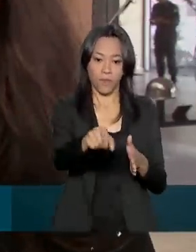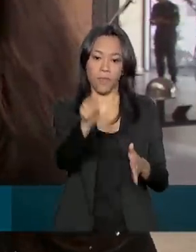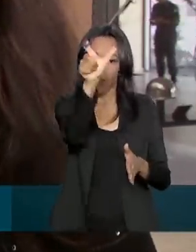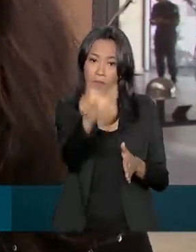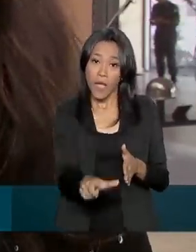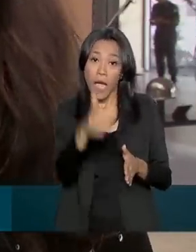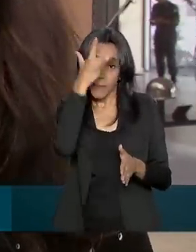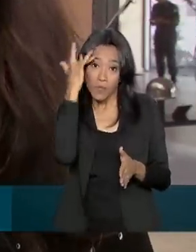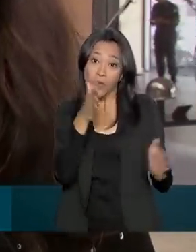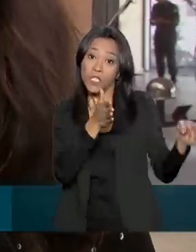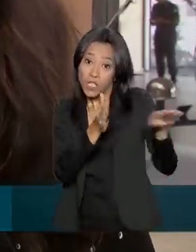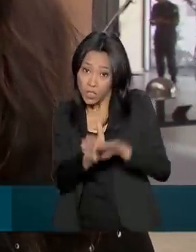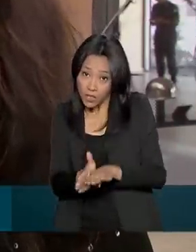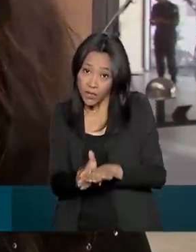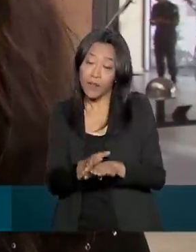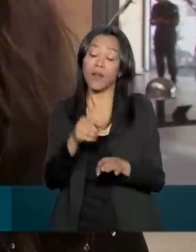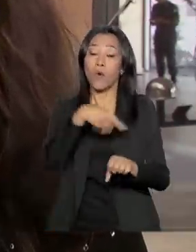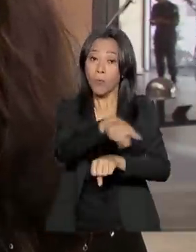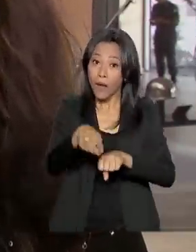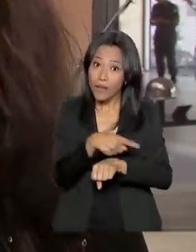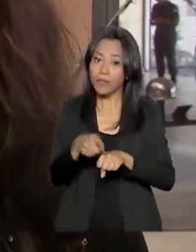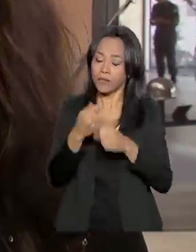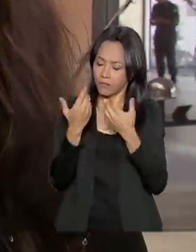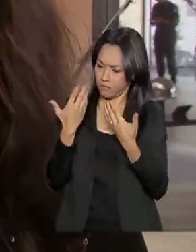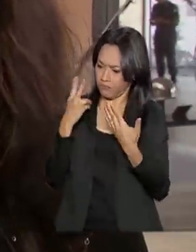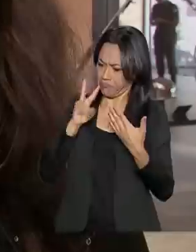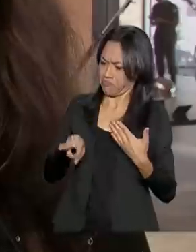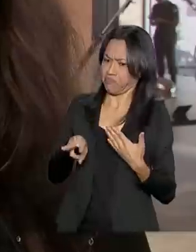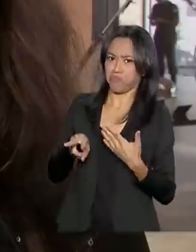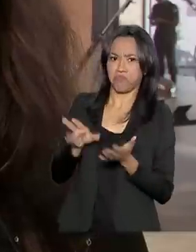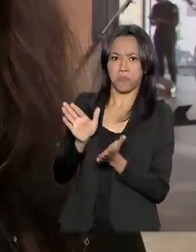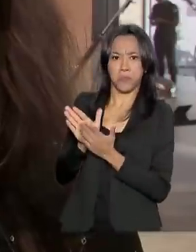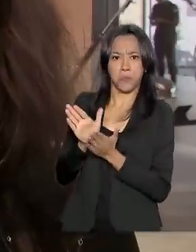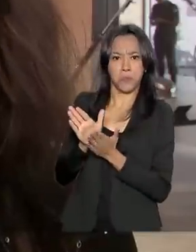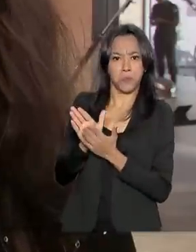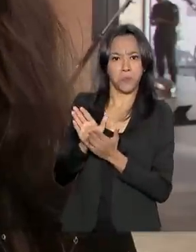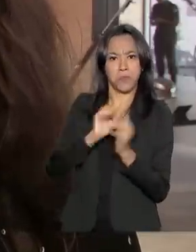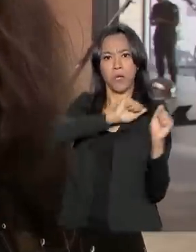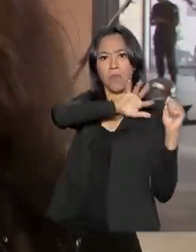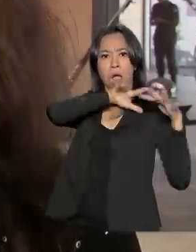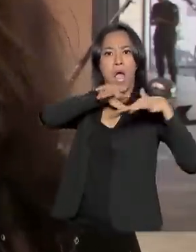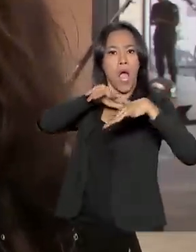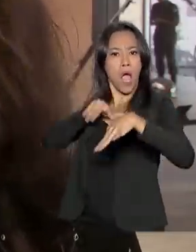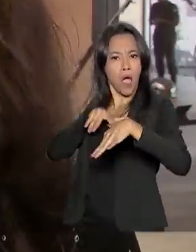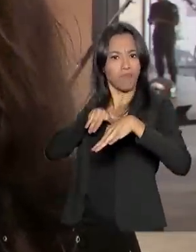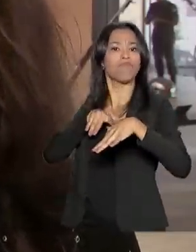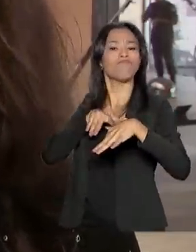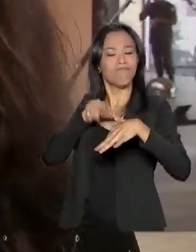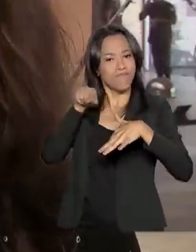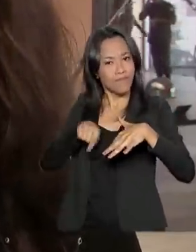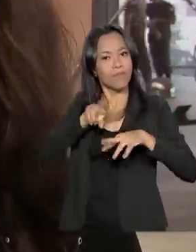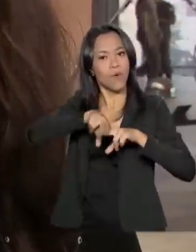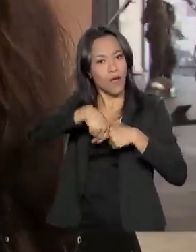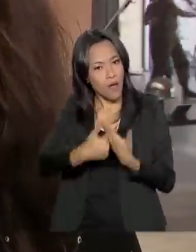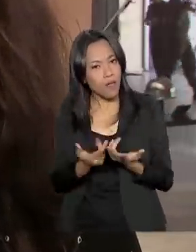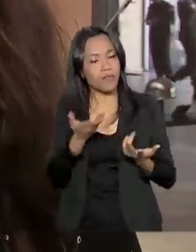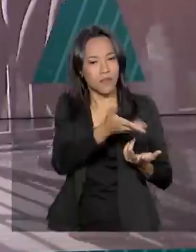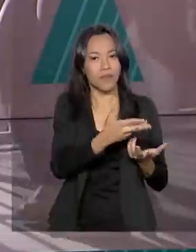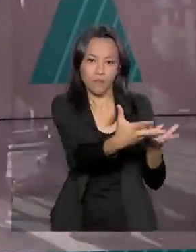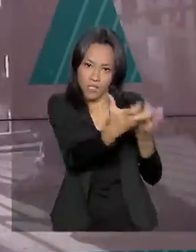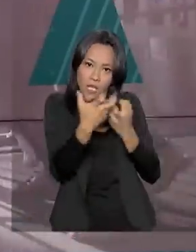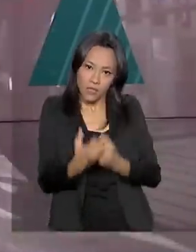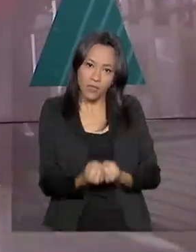está chegando, mas o país também conseguir ter um resultado muito positivo nessa integração local.